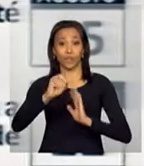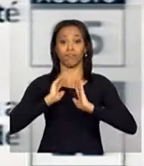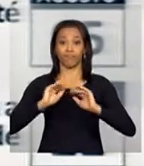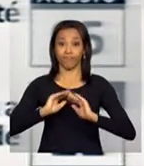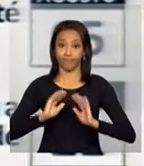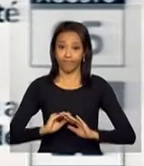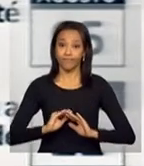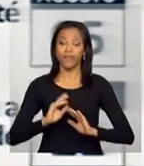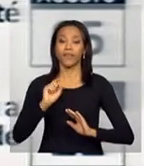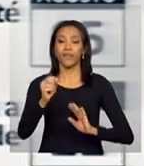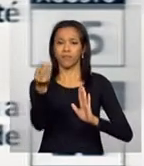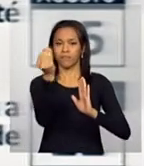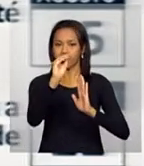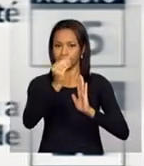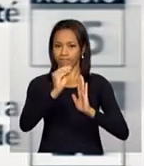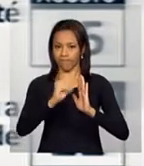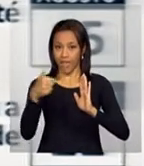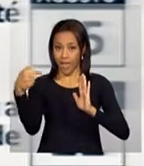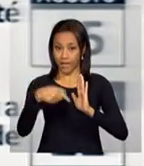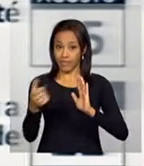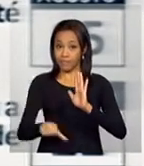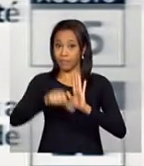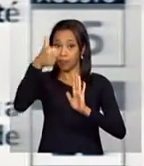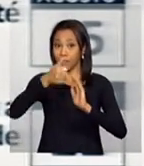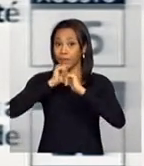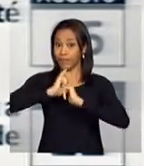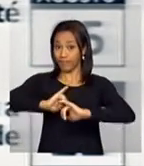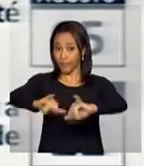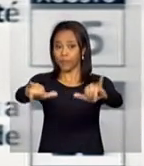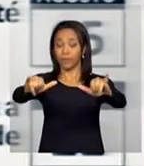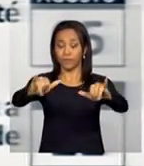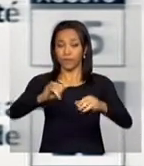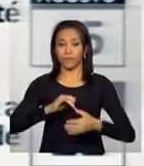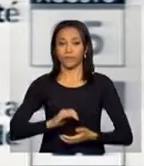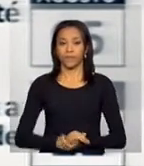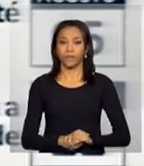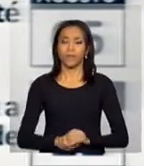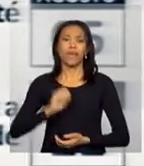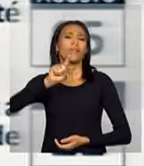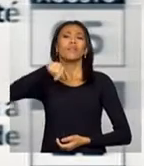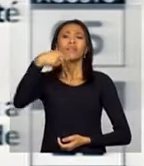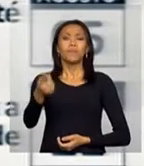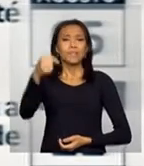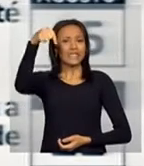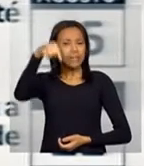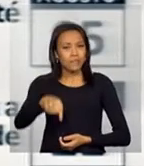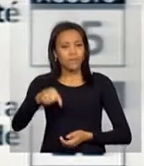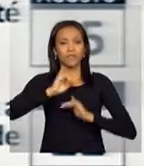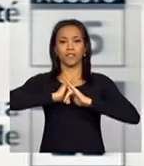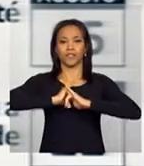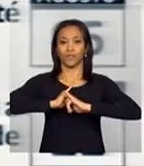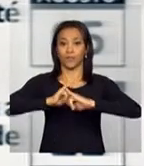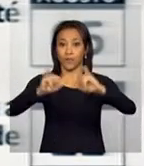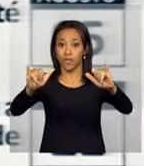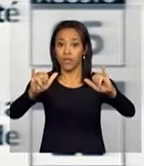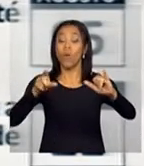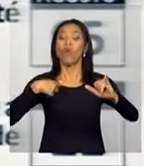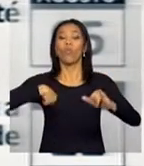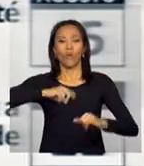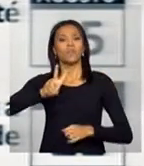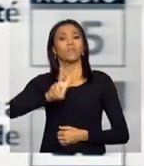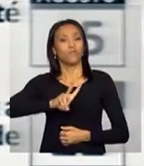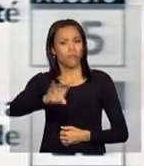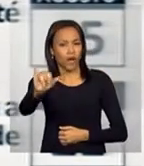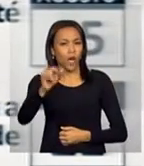compõem este primeiro anúncio. Depois dessa publicação, prosseguiremos com a